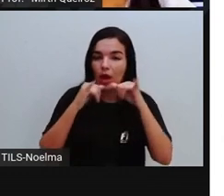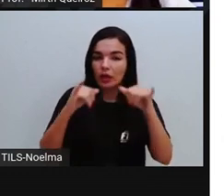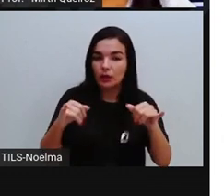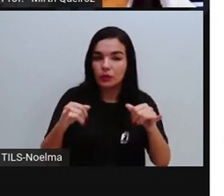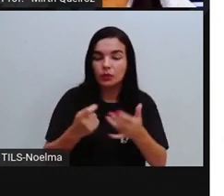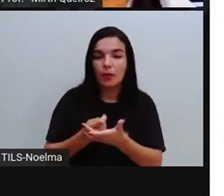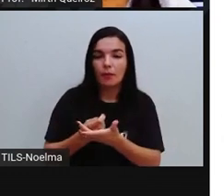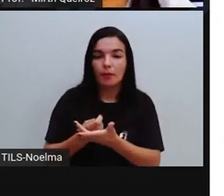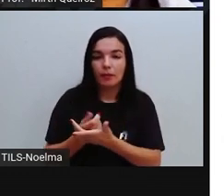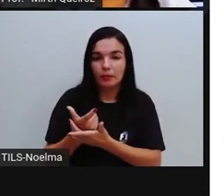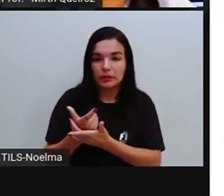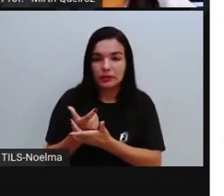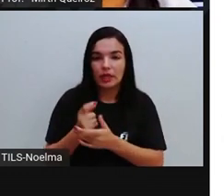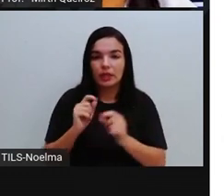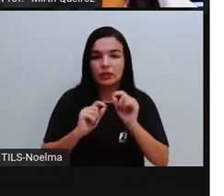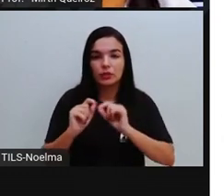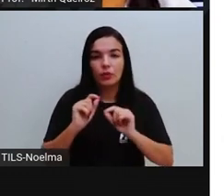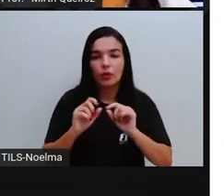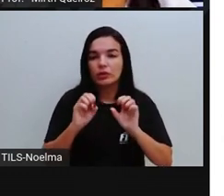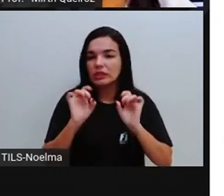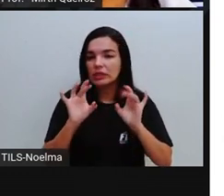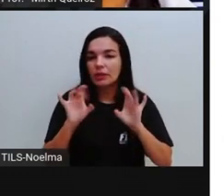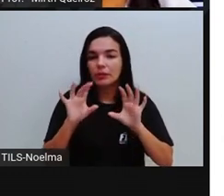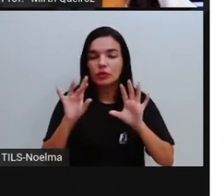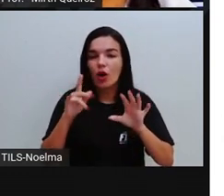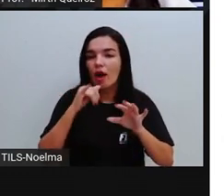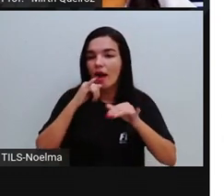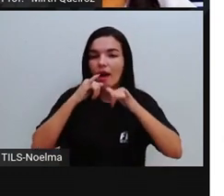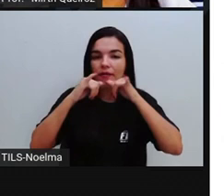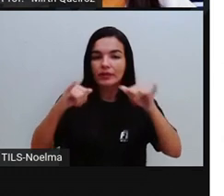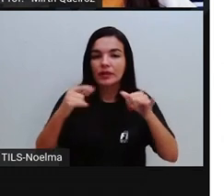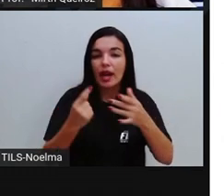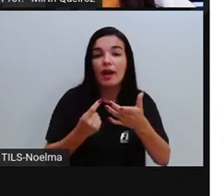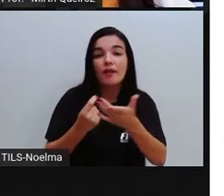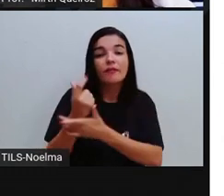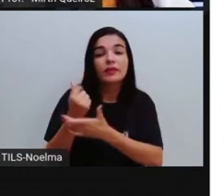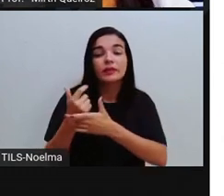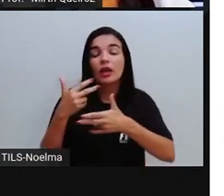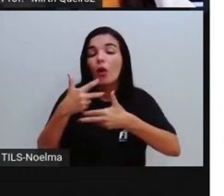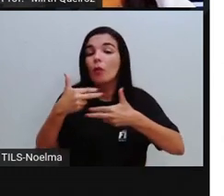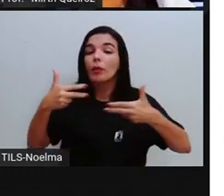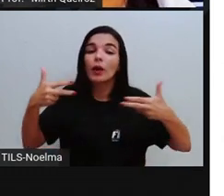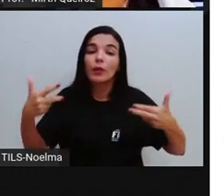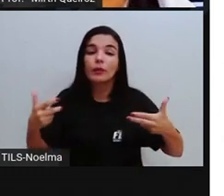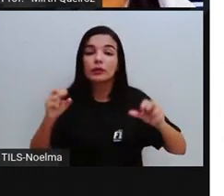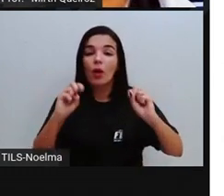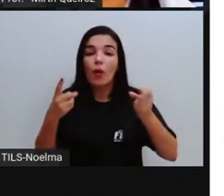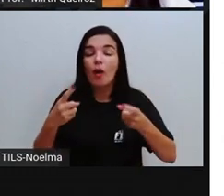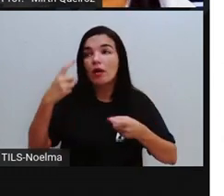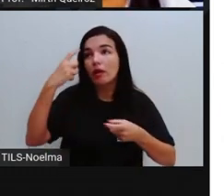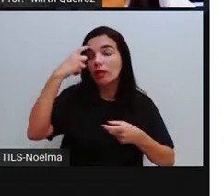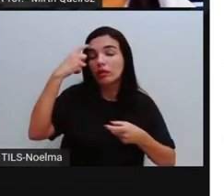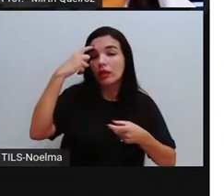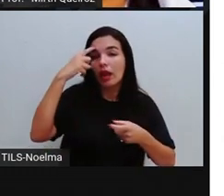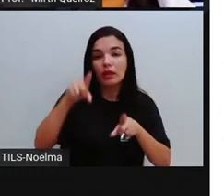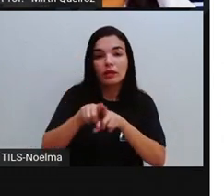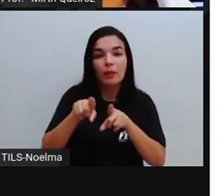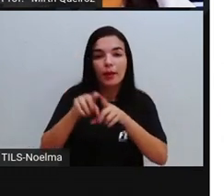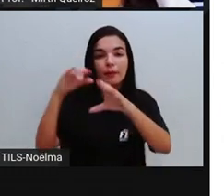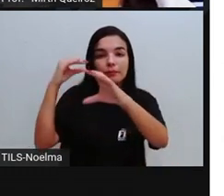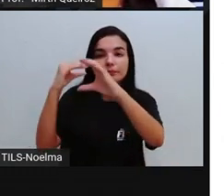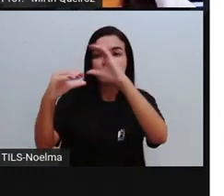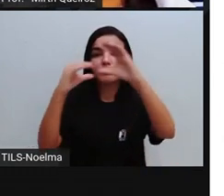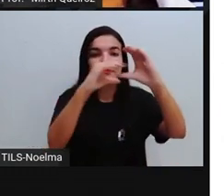simplesmente publicidade é um gênero textual que promove o produto ou uma ideia sendo veiculado pelos meios de